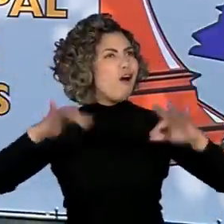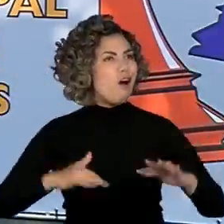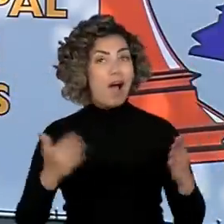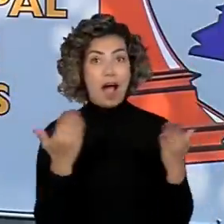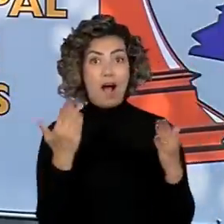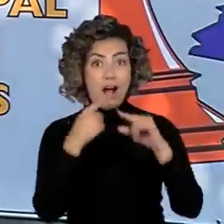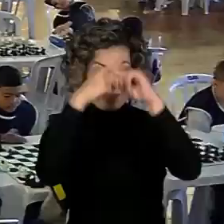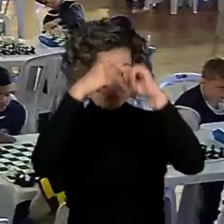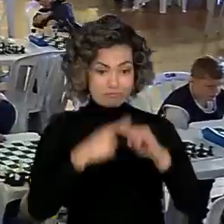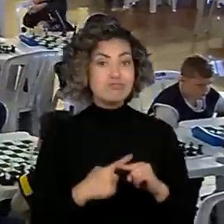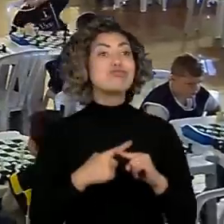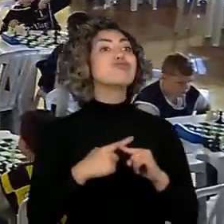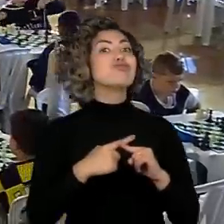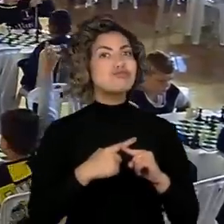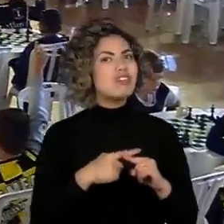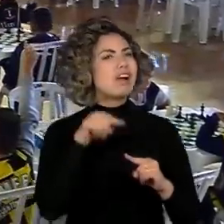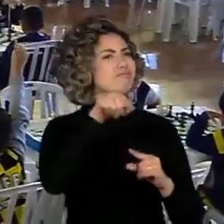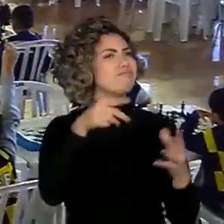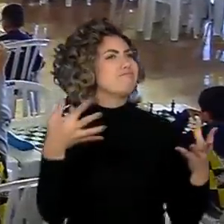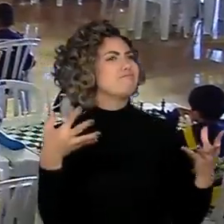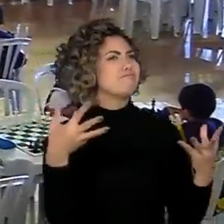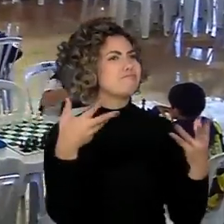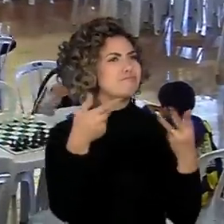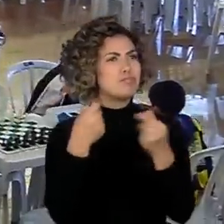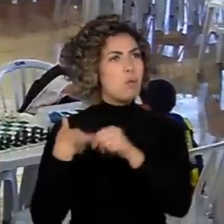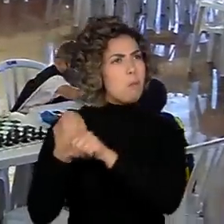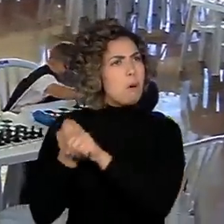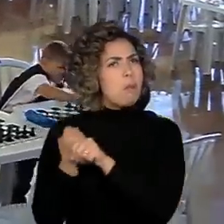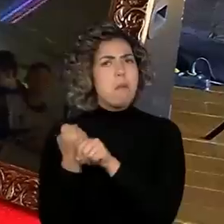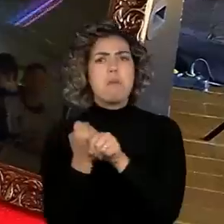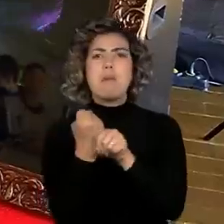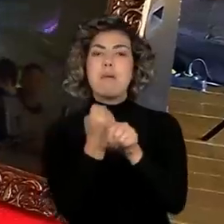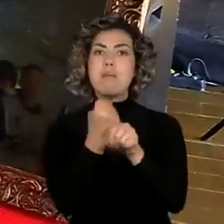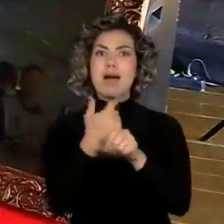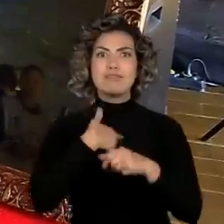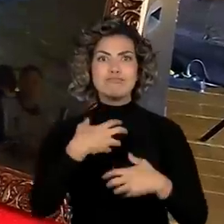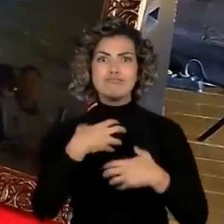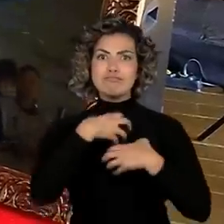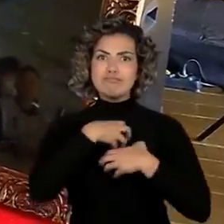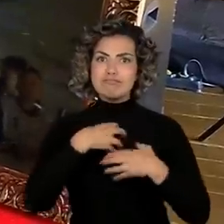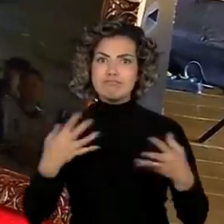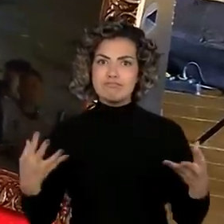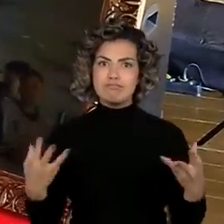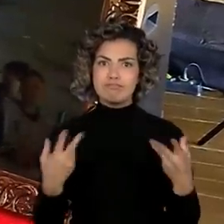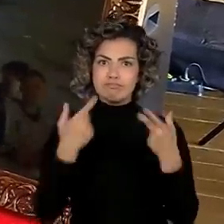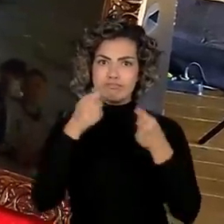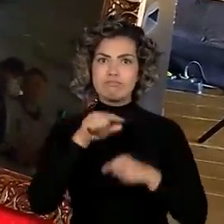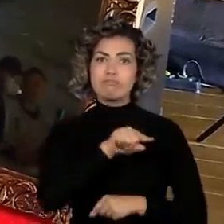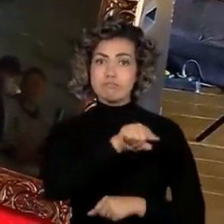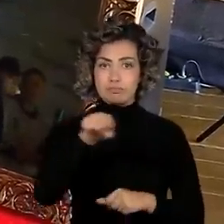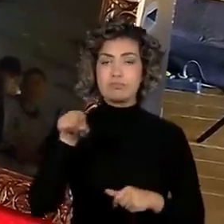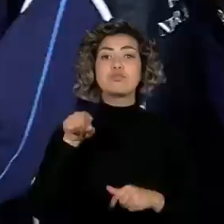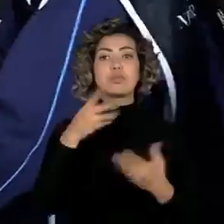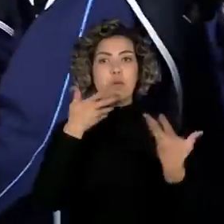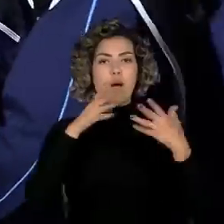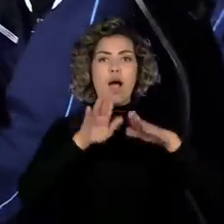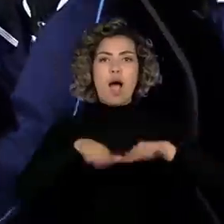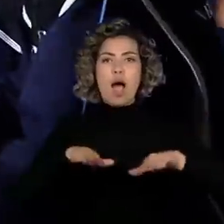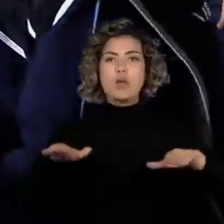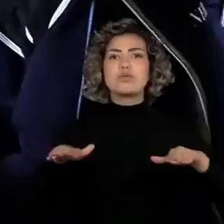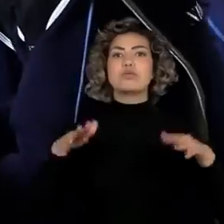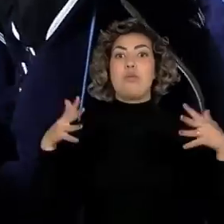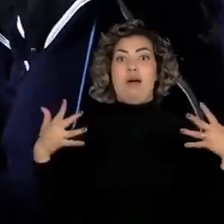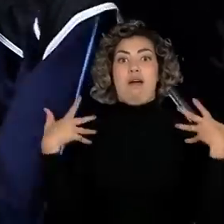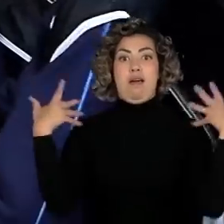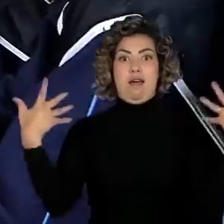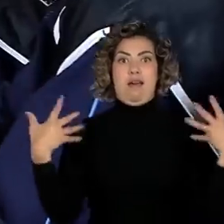continuidade de trabalho, né? Que vem de anos. Traz muita satisfação para a gente, para nós organizadores, ver a alegria dessas crianças quando entram ali e veem o